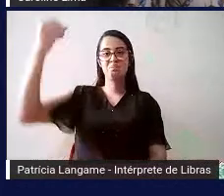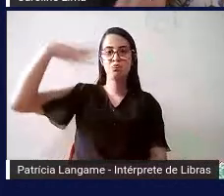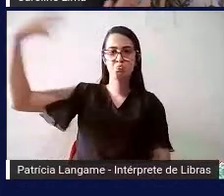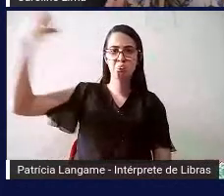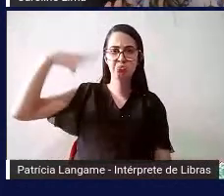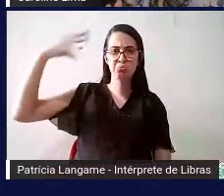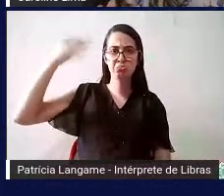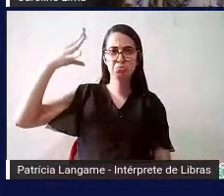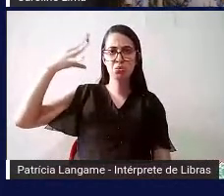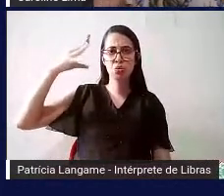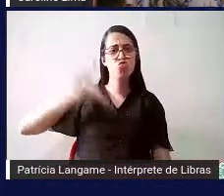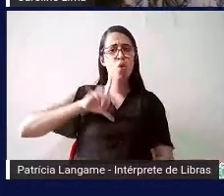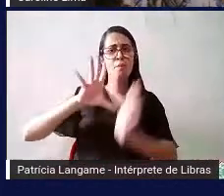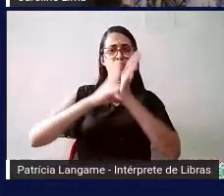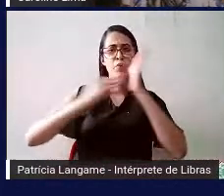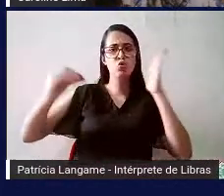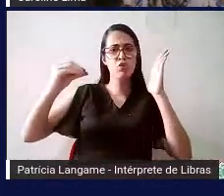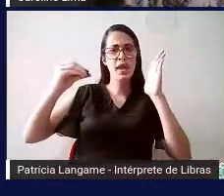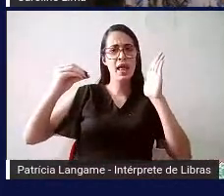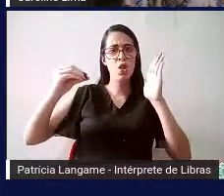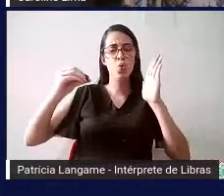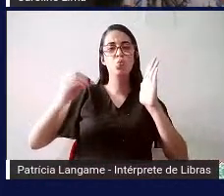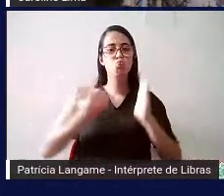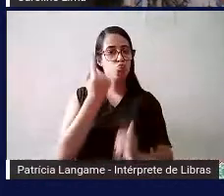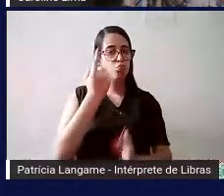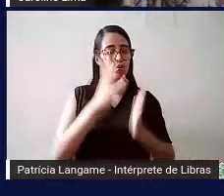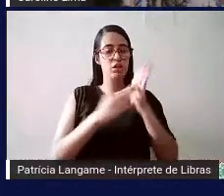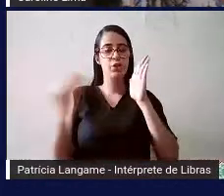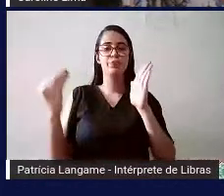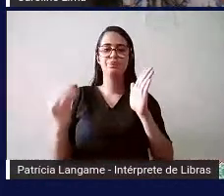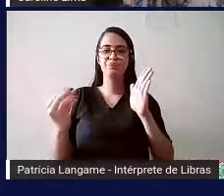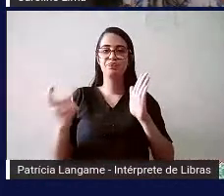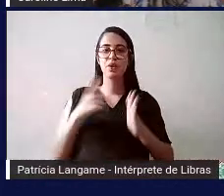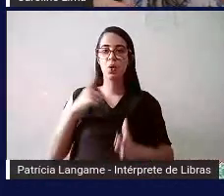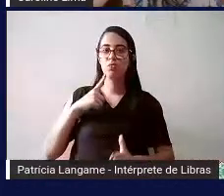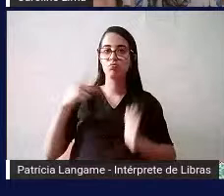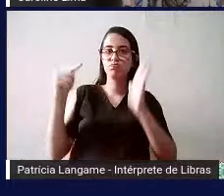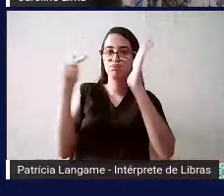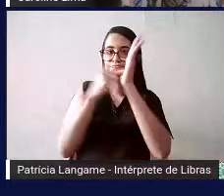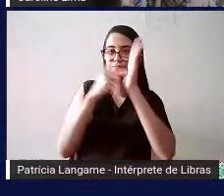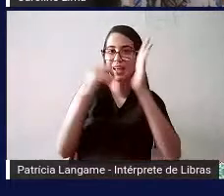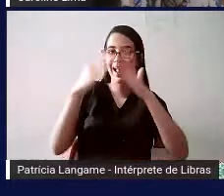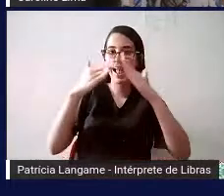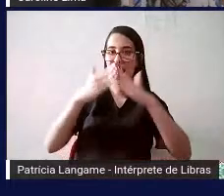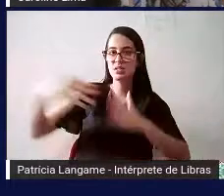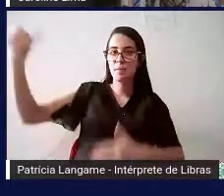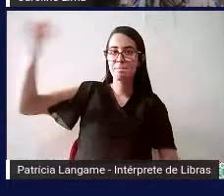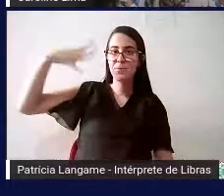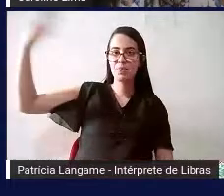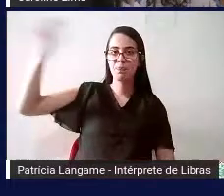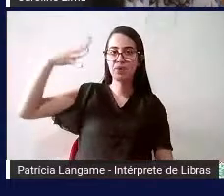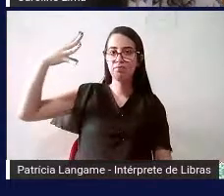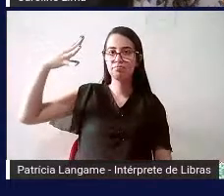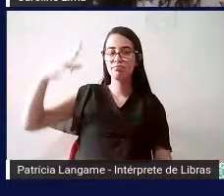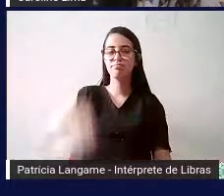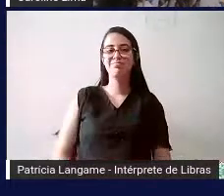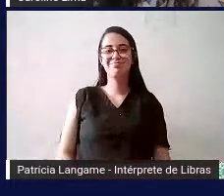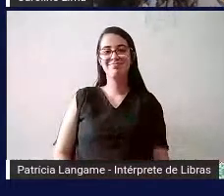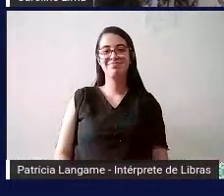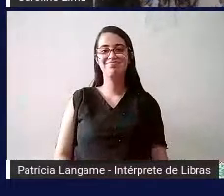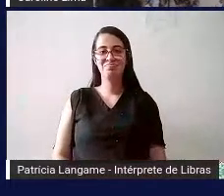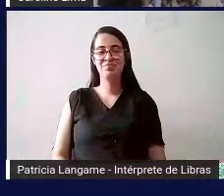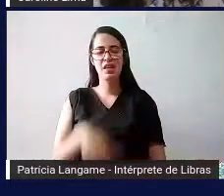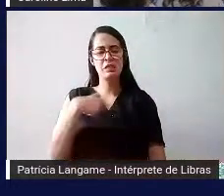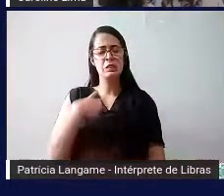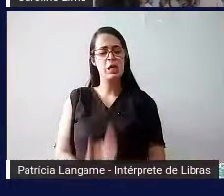esse aqui é só um modelo tá gente tem inúmeros modelos então quando alguém aciona a campainha acende uma luz às vezes a gente se